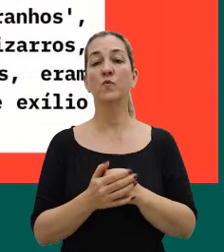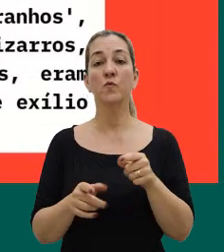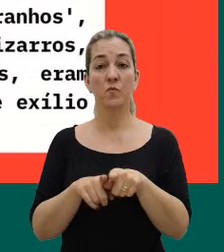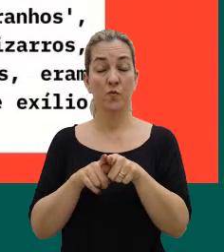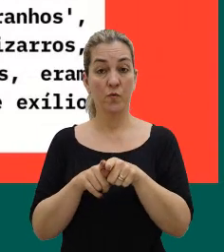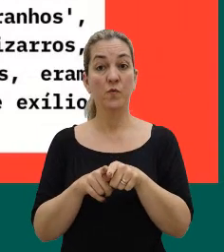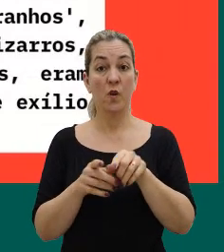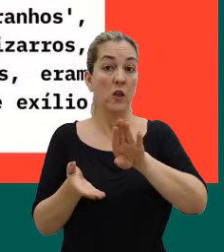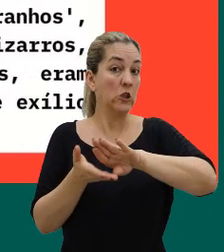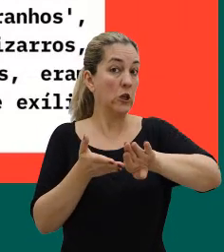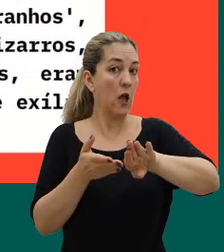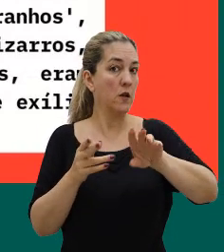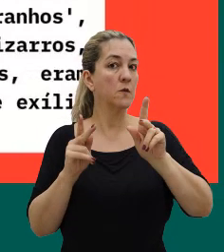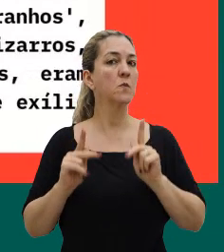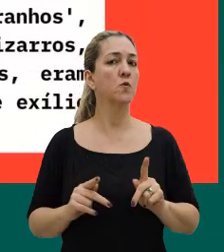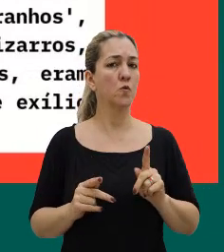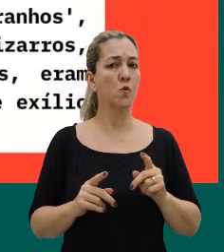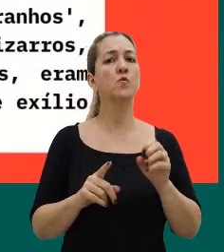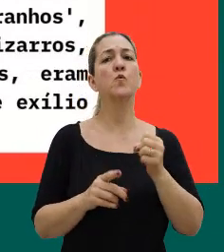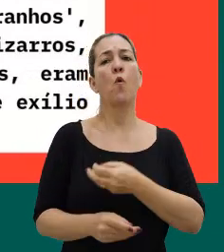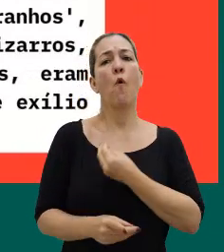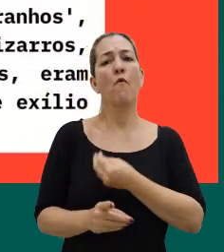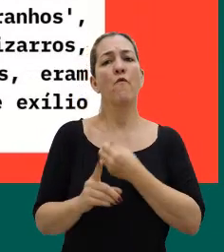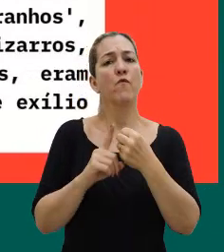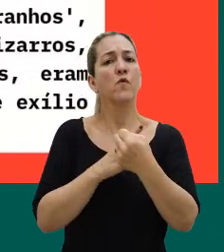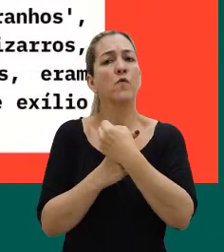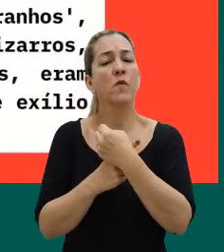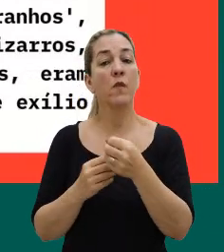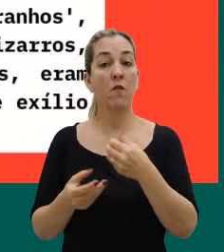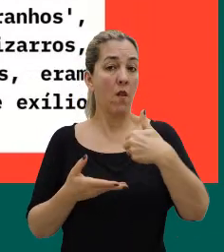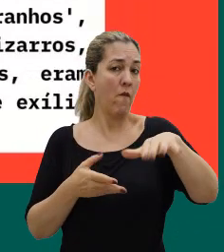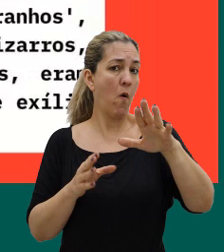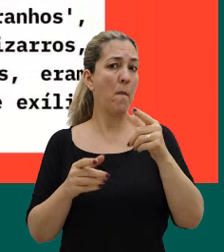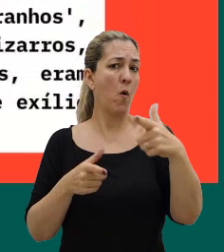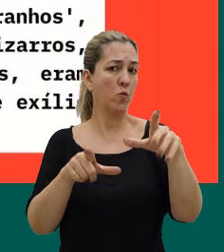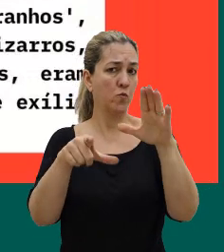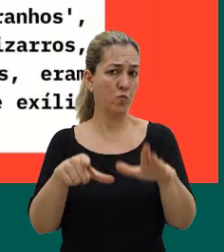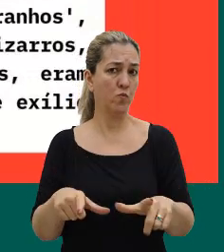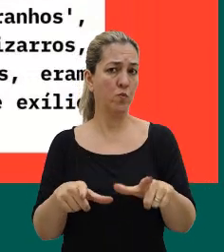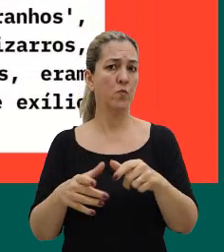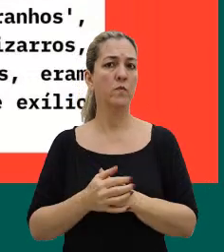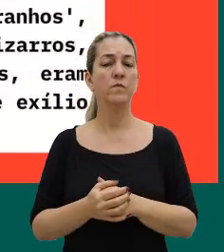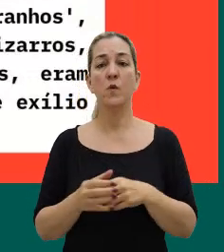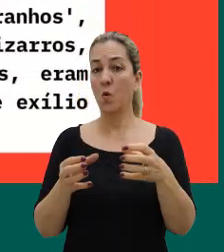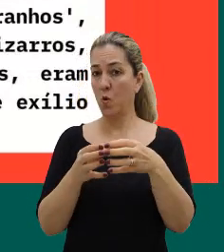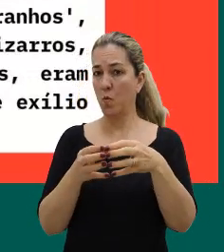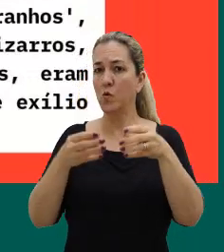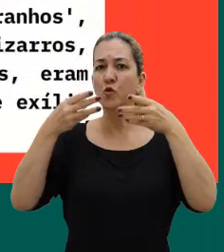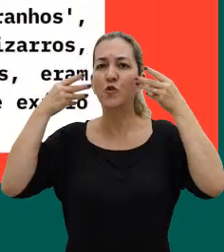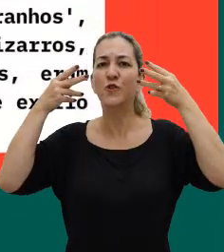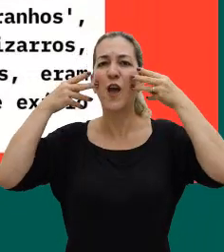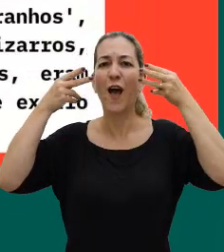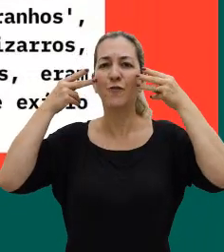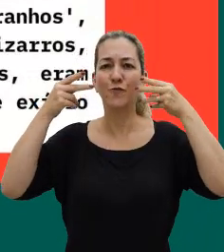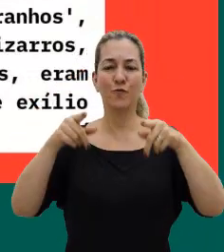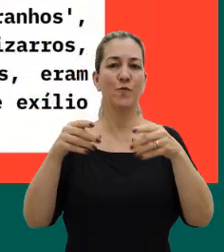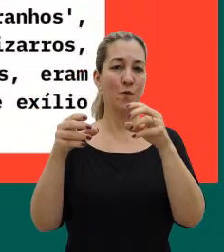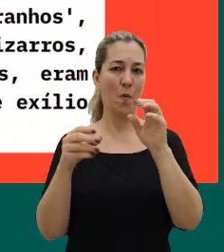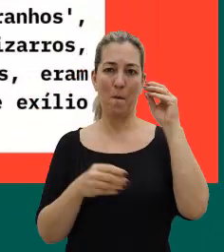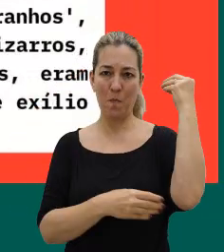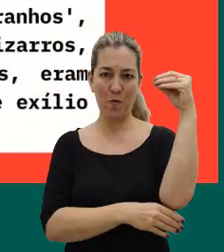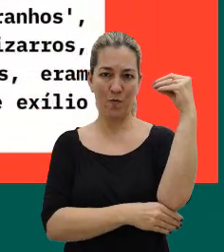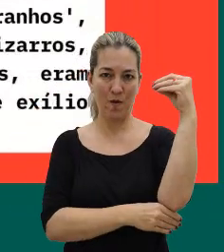né, de tirar essas pessoas do convívio da sociedade e levar para outro lugar. E tem um grupo de teatro em Porto Alegre que ele é formado por